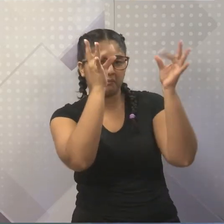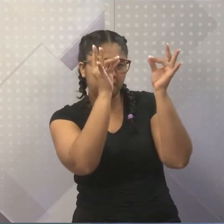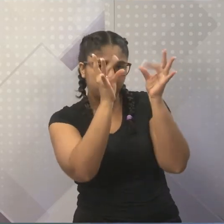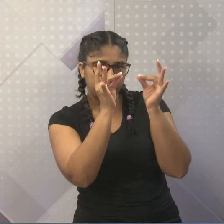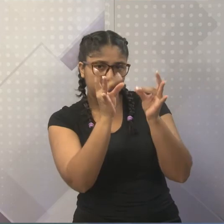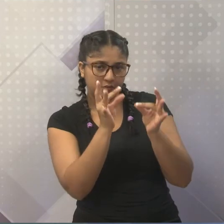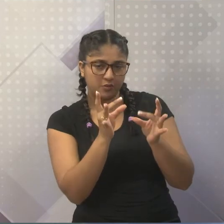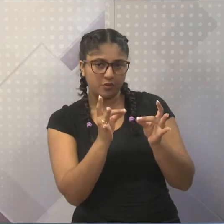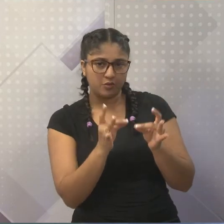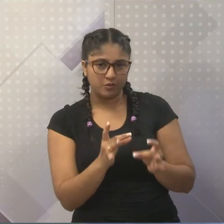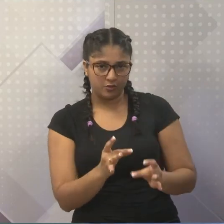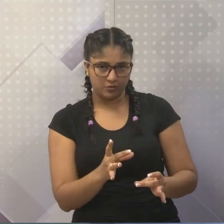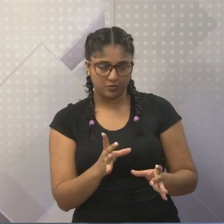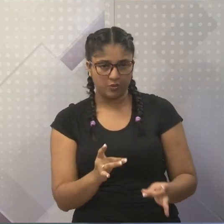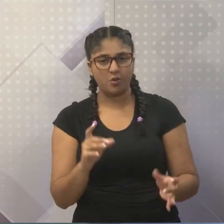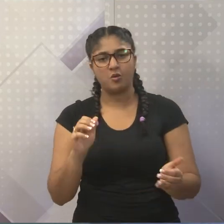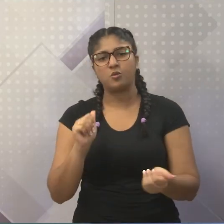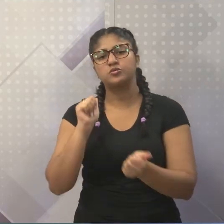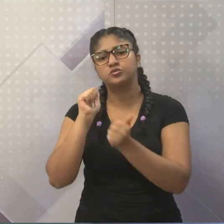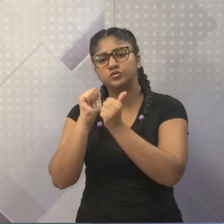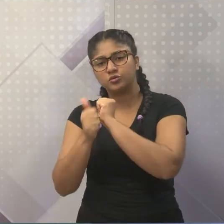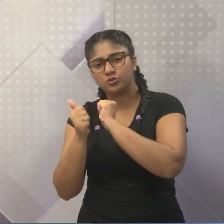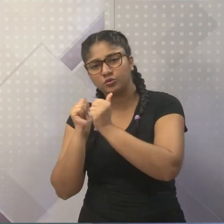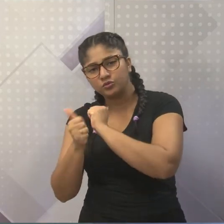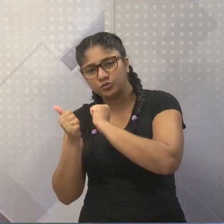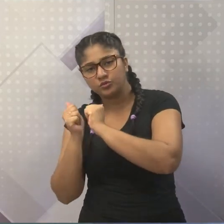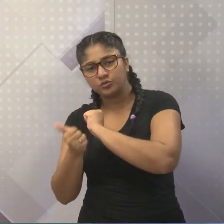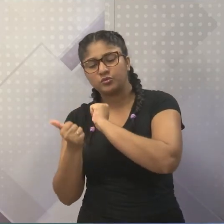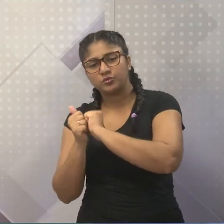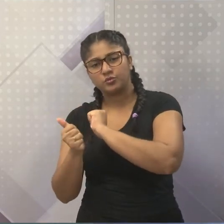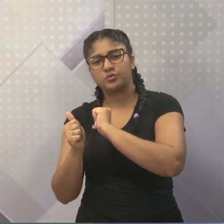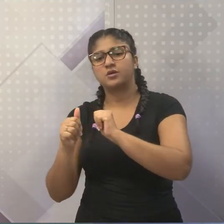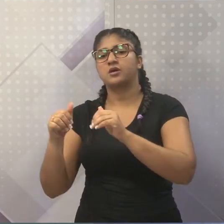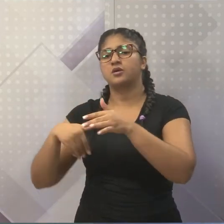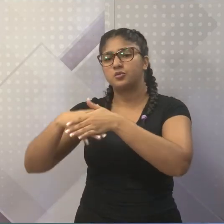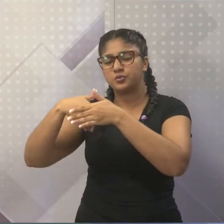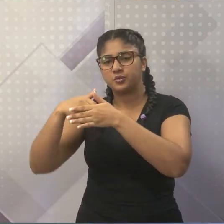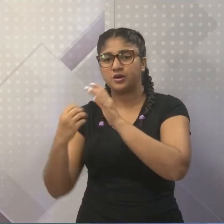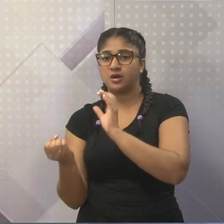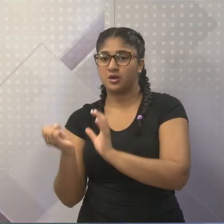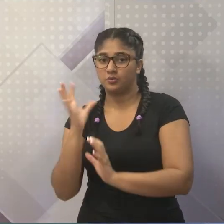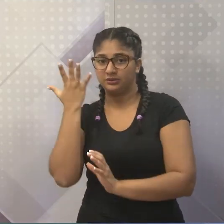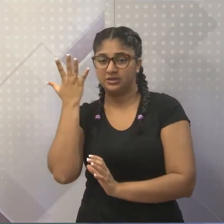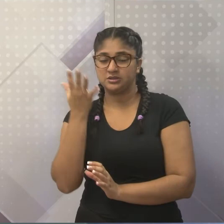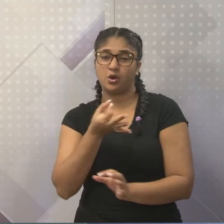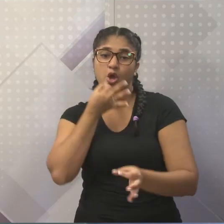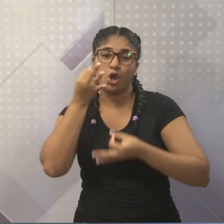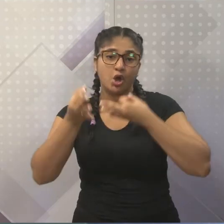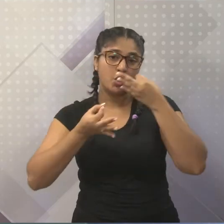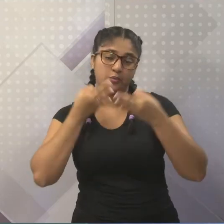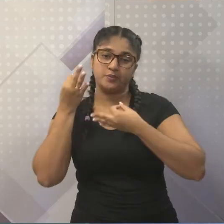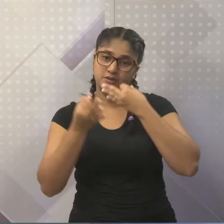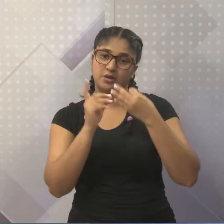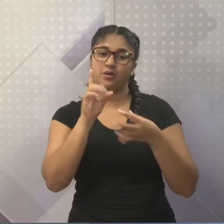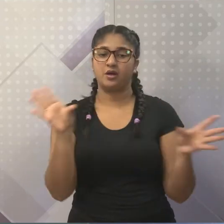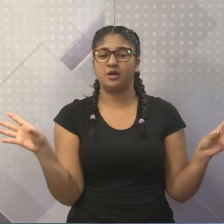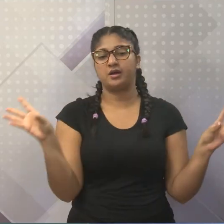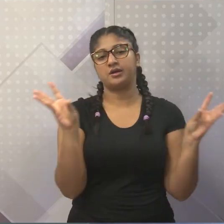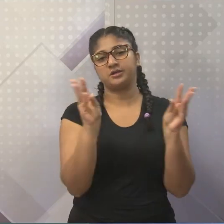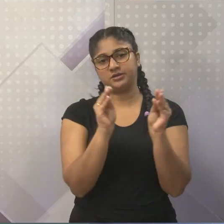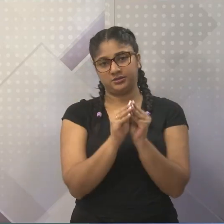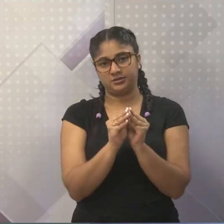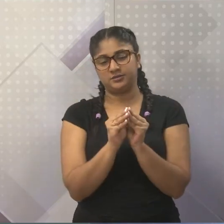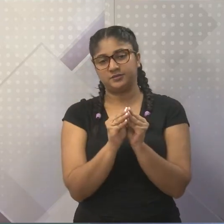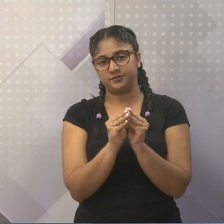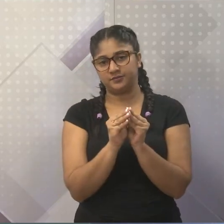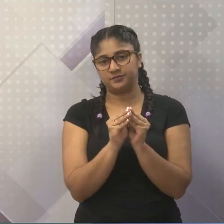o jogo ou os jogos que ocorreram naquele domingo. E a partir daí ele vai fazer alguns comentários. Isso seria uma resenha. A resenha